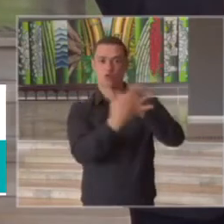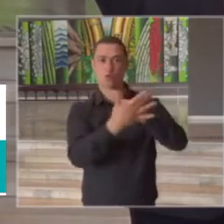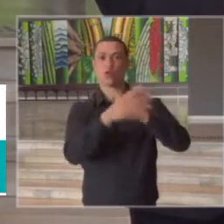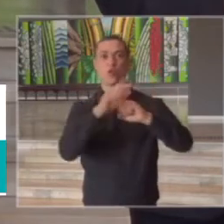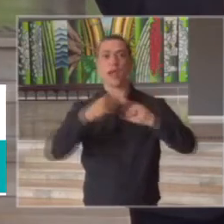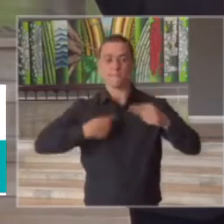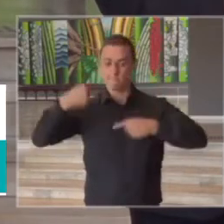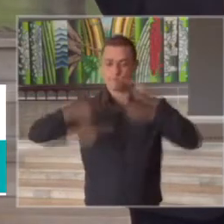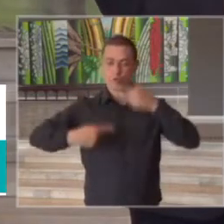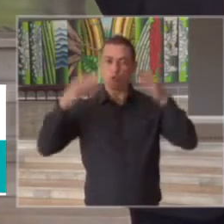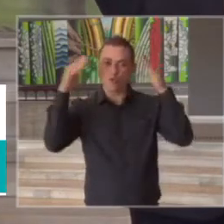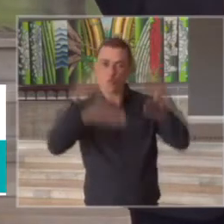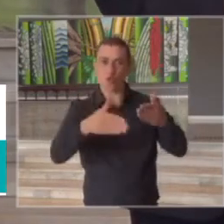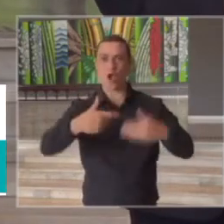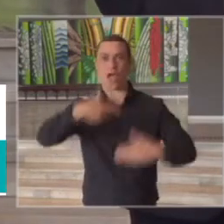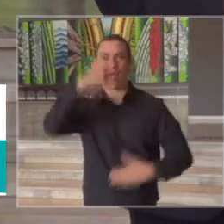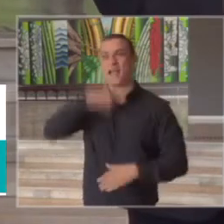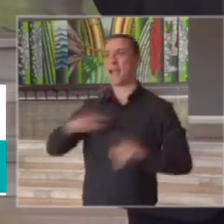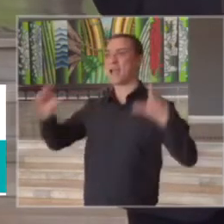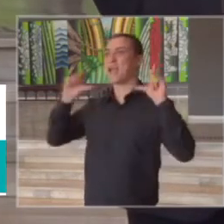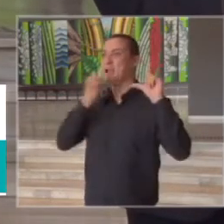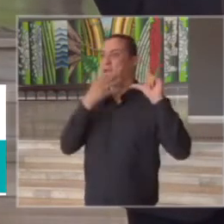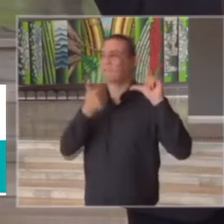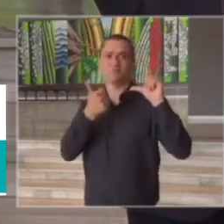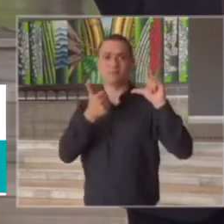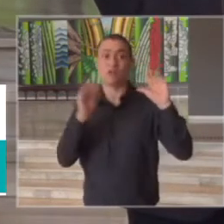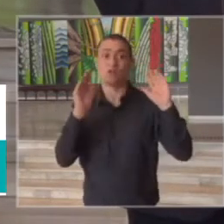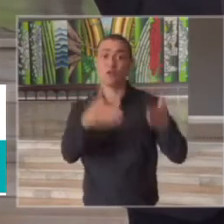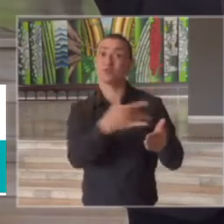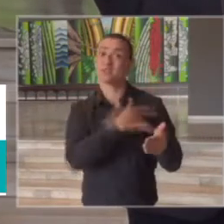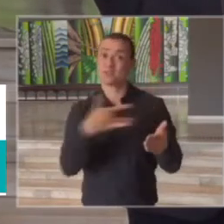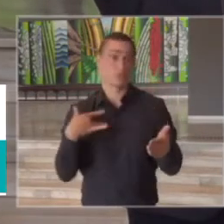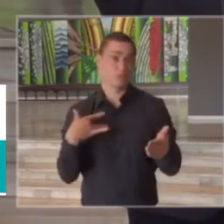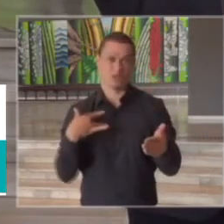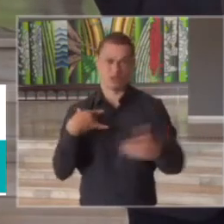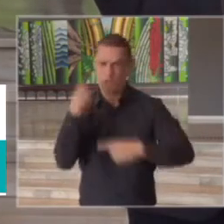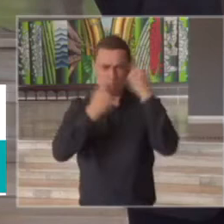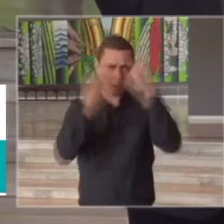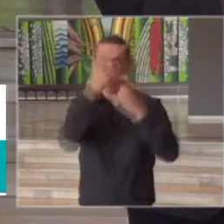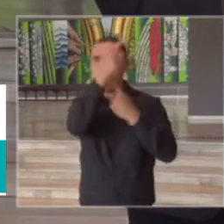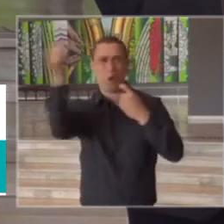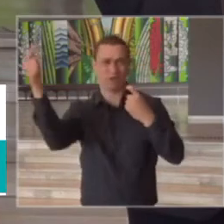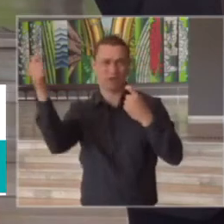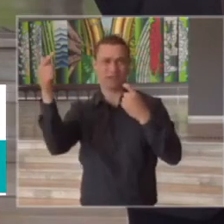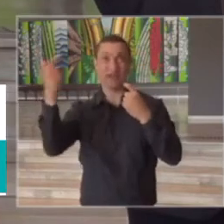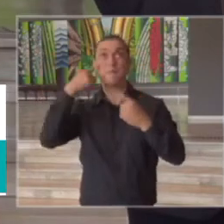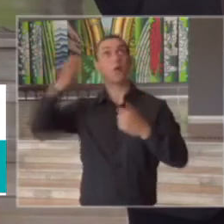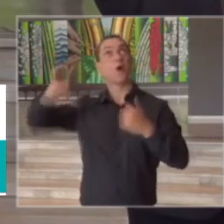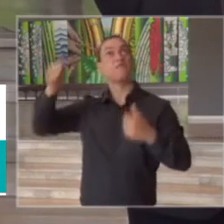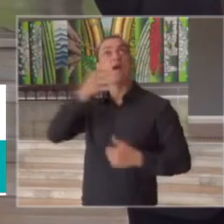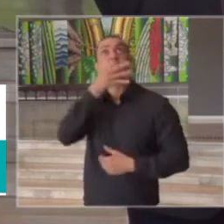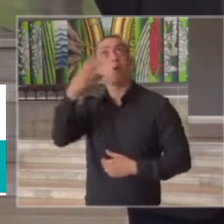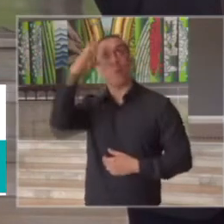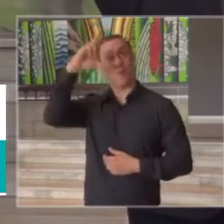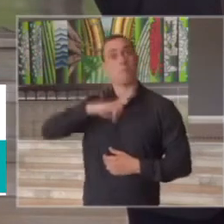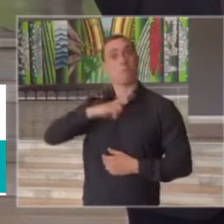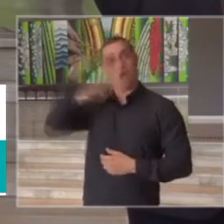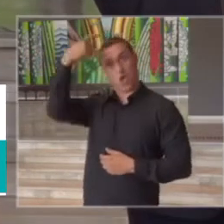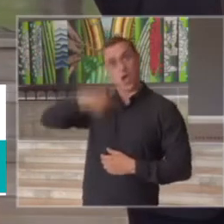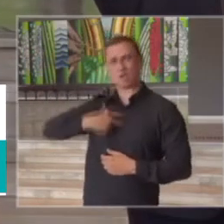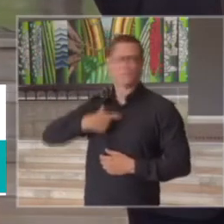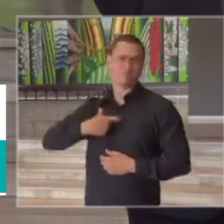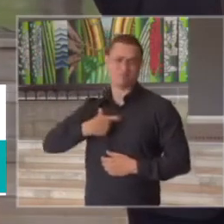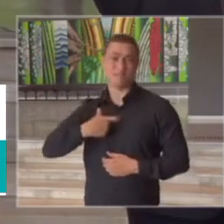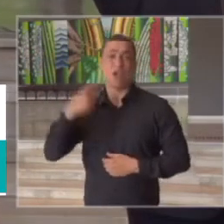política nem uma gestão de imagem é uma gestão de saúde não há nenhuma preocupação de avaliação pessoal avaliação é